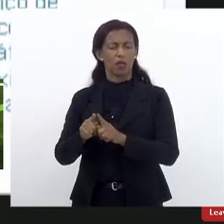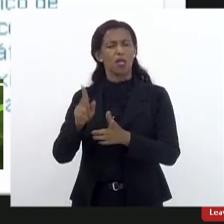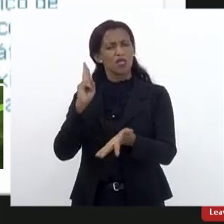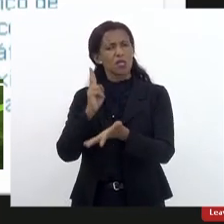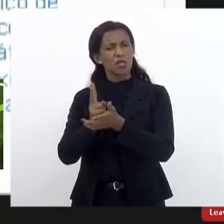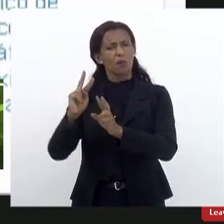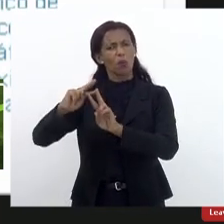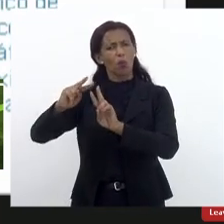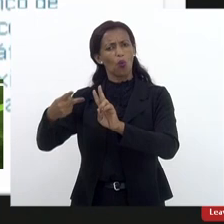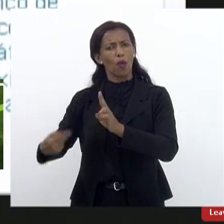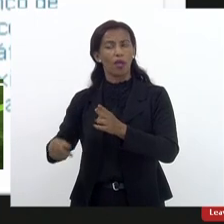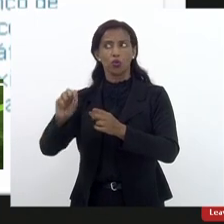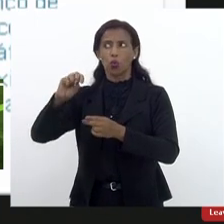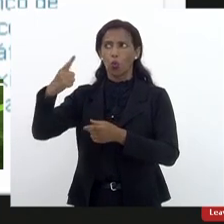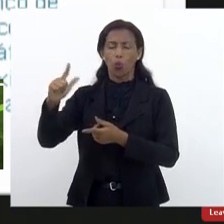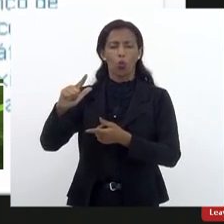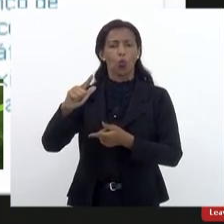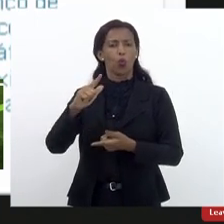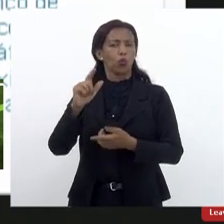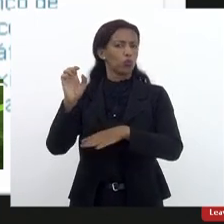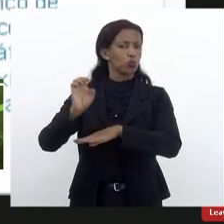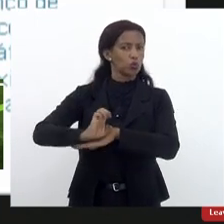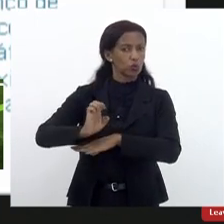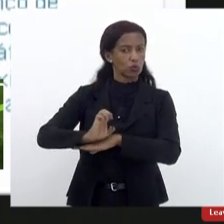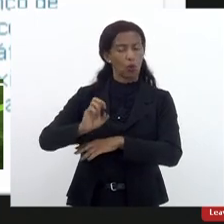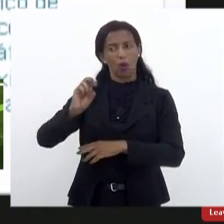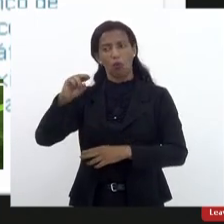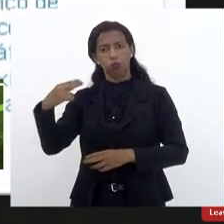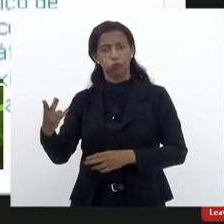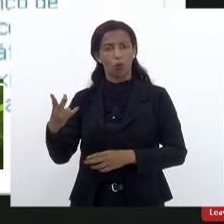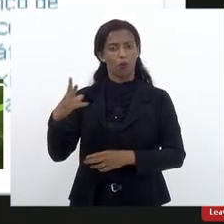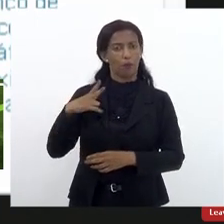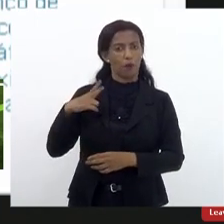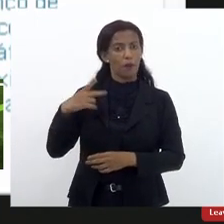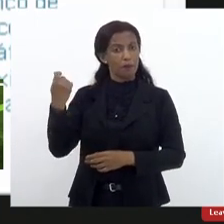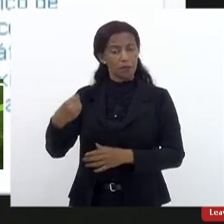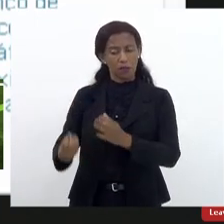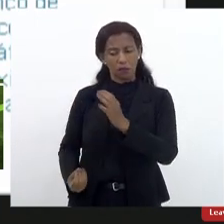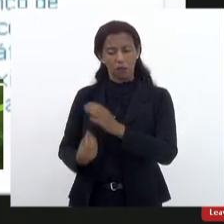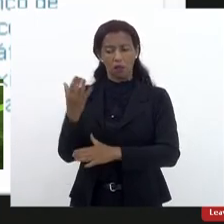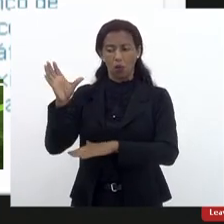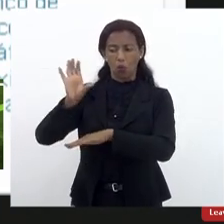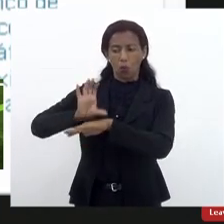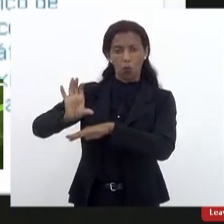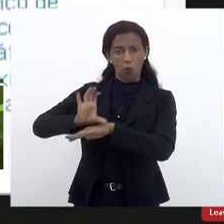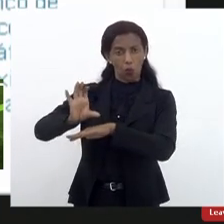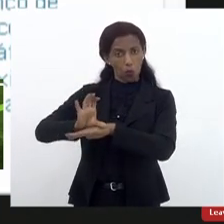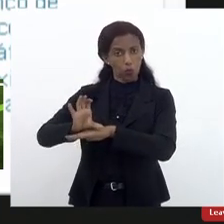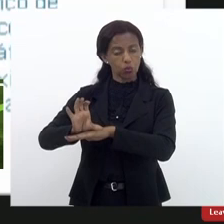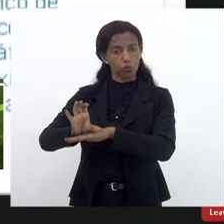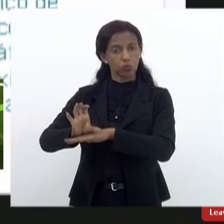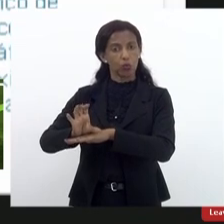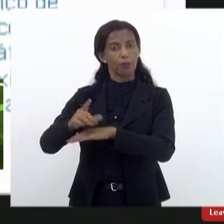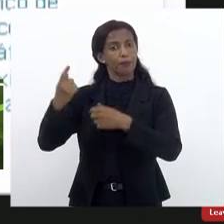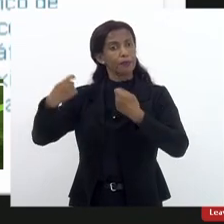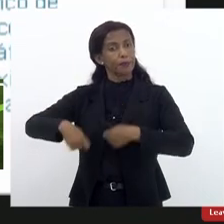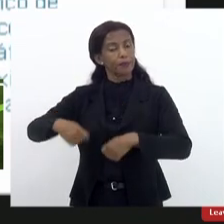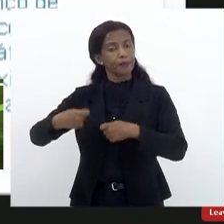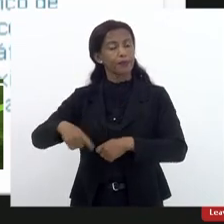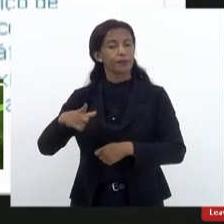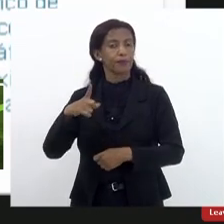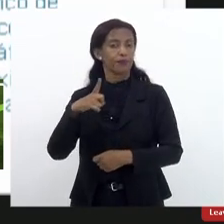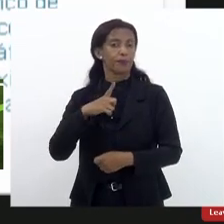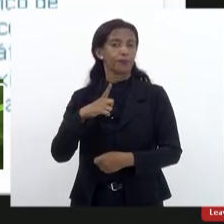ou qualquer uma das estaduais, ou dessas municipais, precisam criar um curso, ou recredenciar esse curso, é necessário